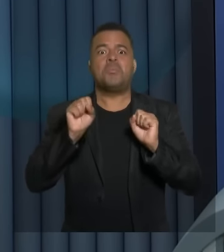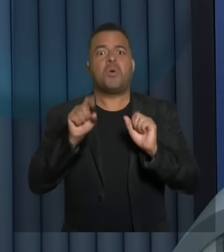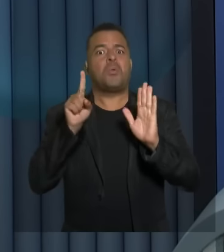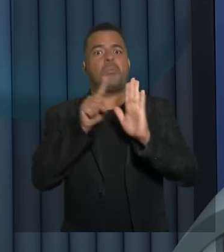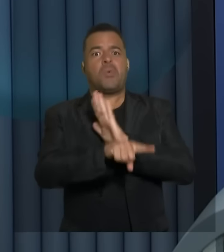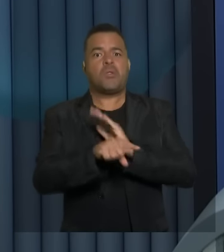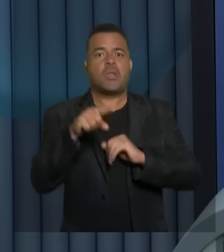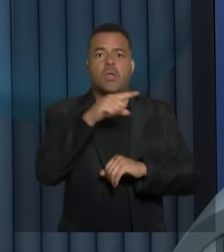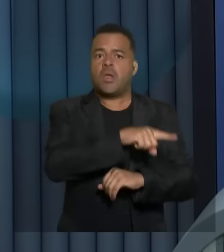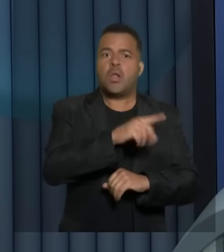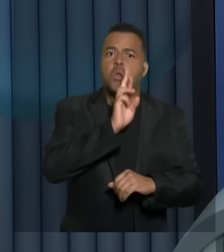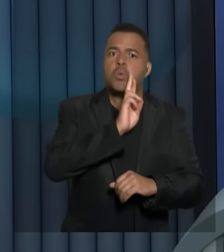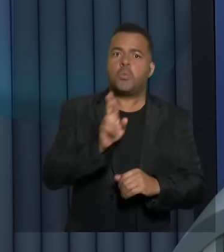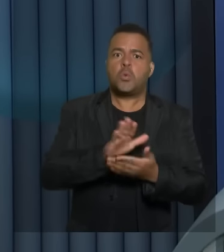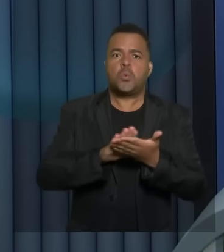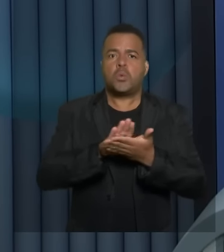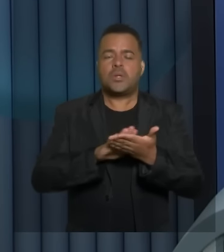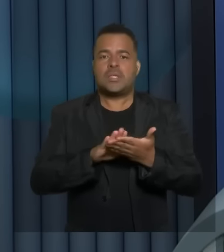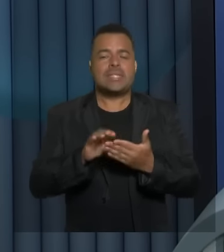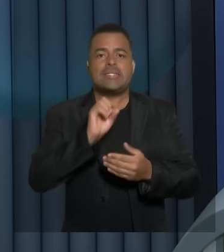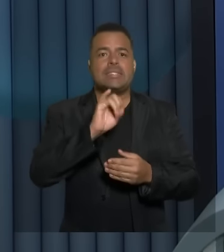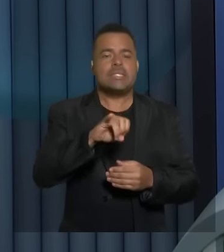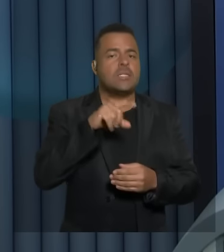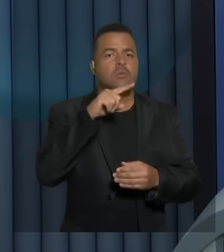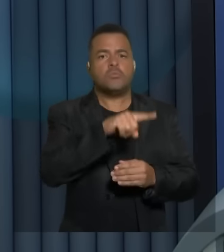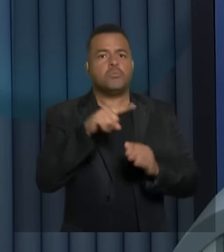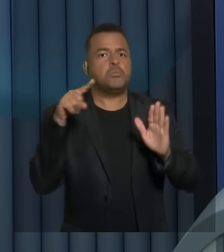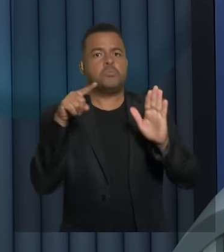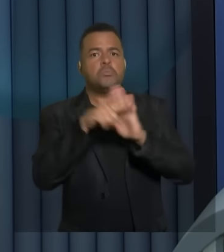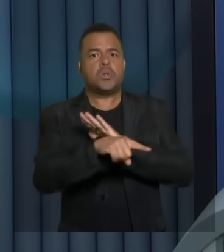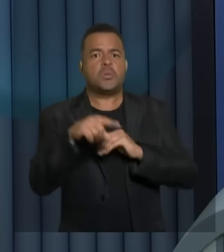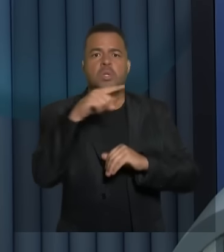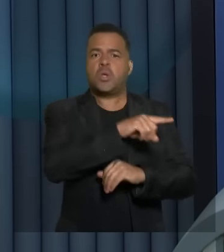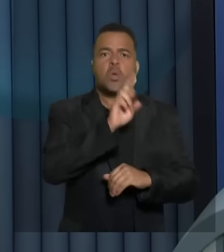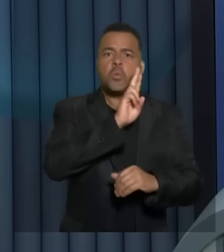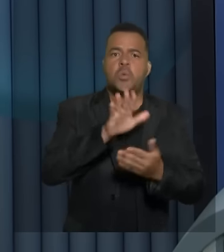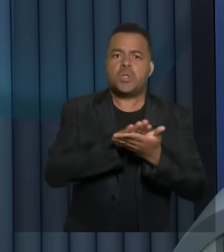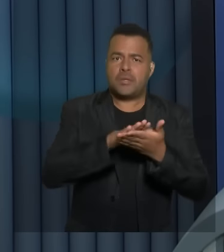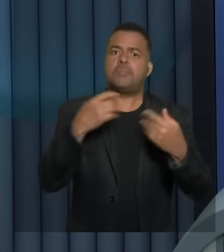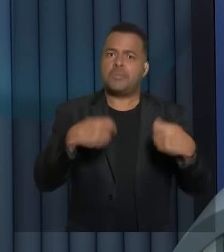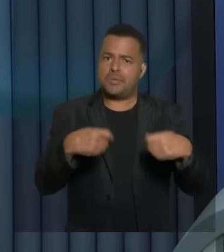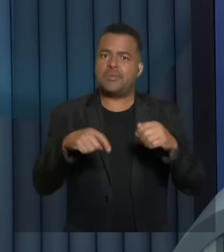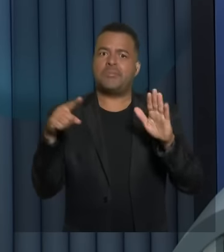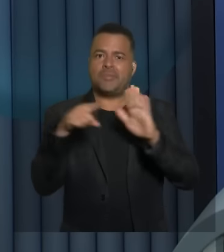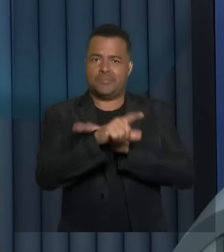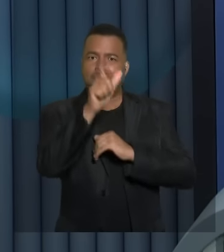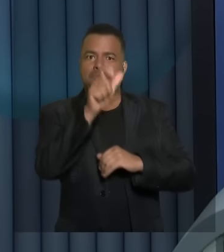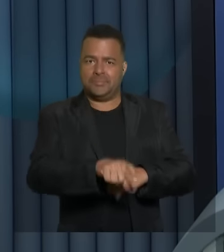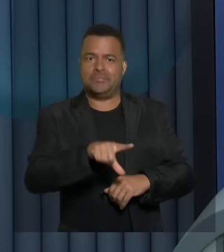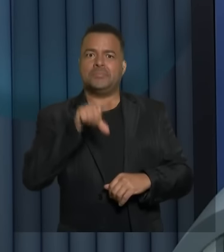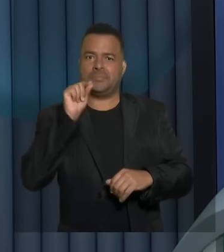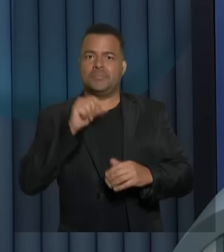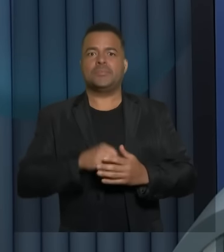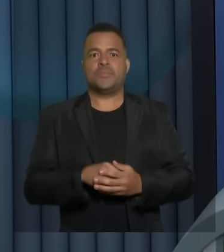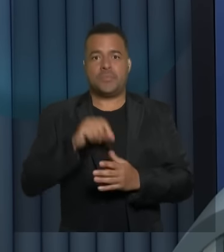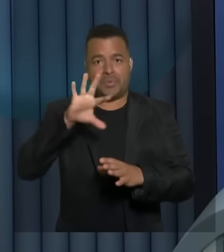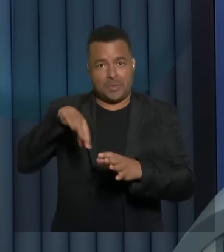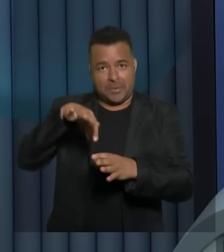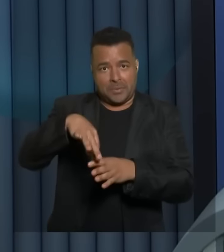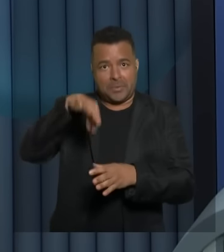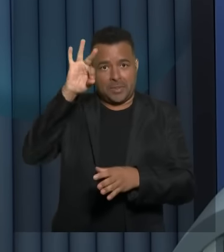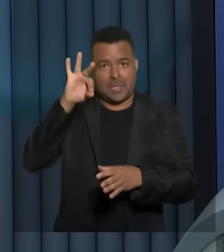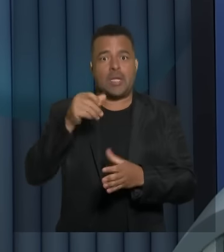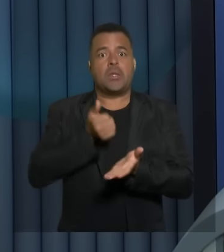não falou para evitar que alguém fique sem ser perguntado. De acordo com a ordem do sorteio, quem